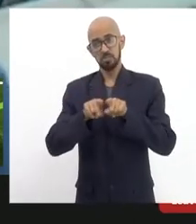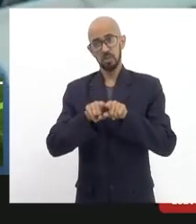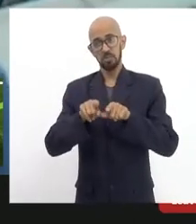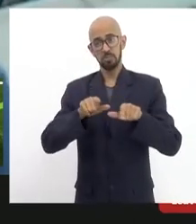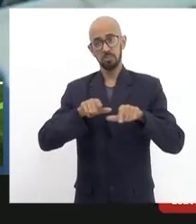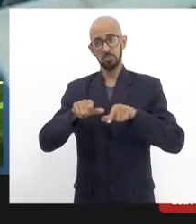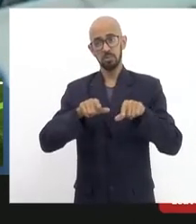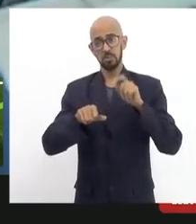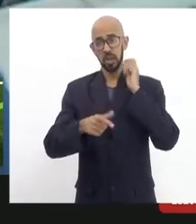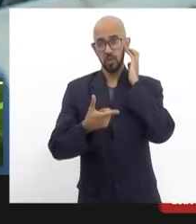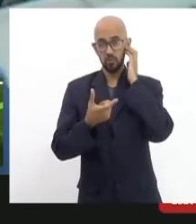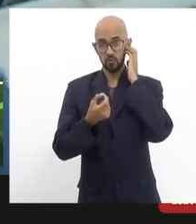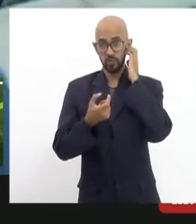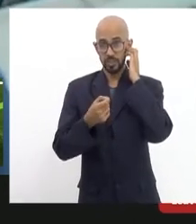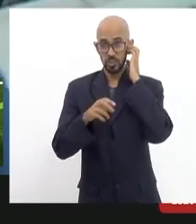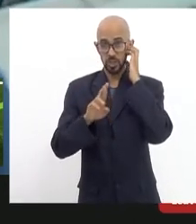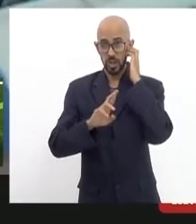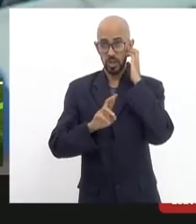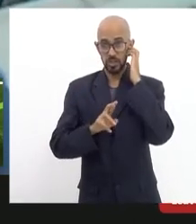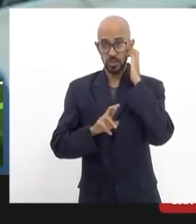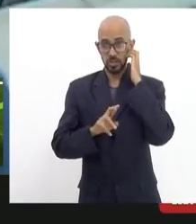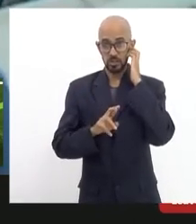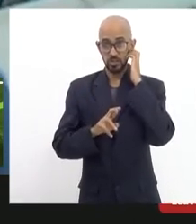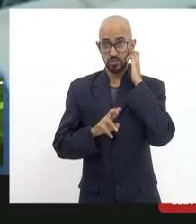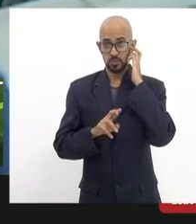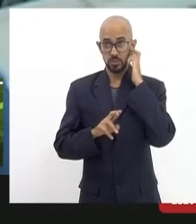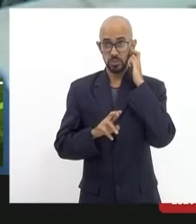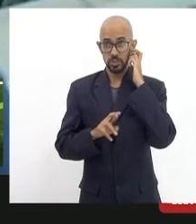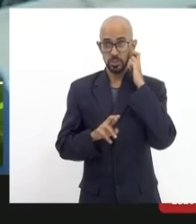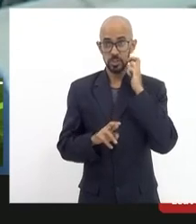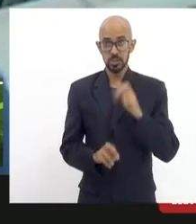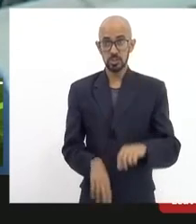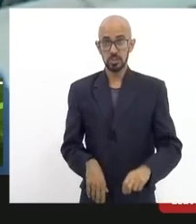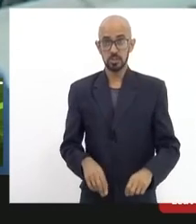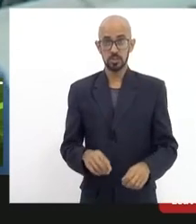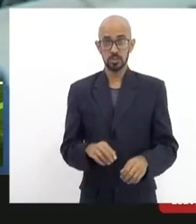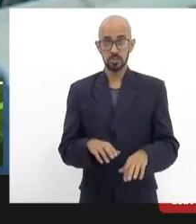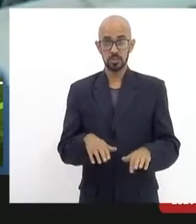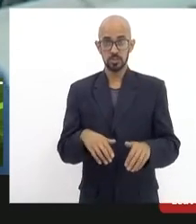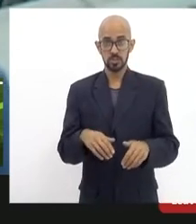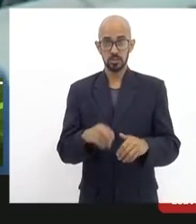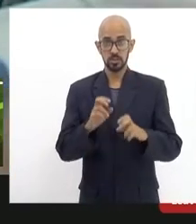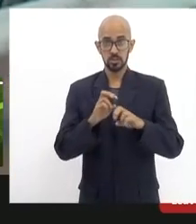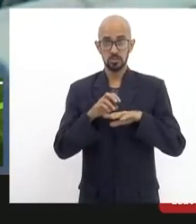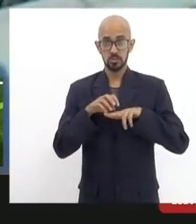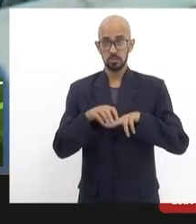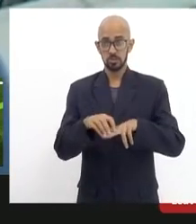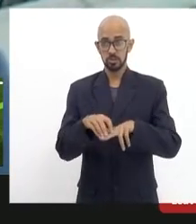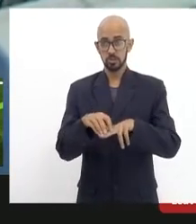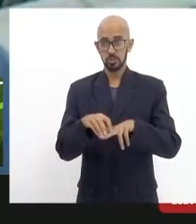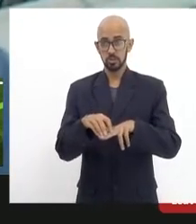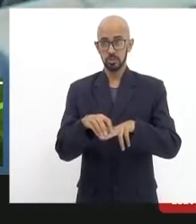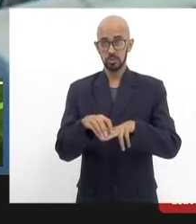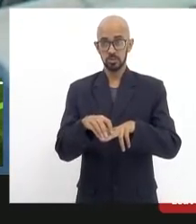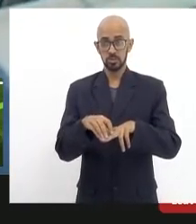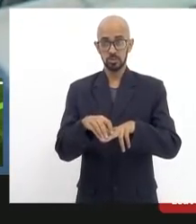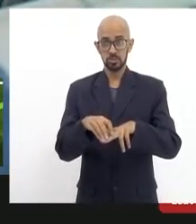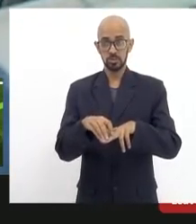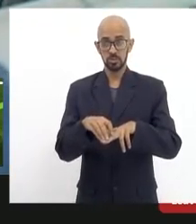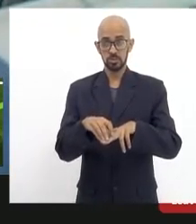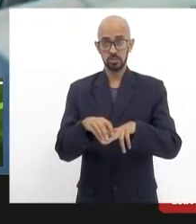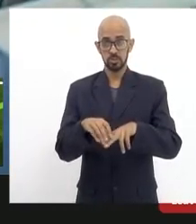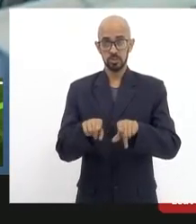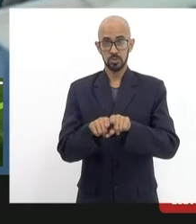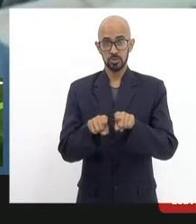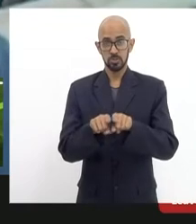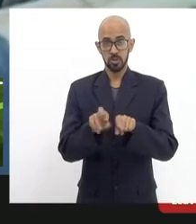reais uma pessoa que não mora em Santa Tereza teria que pagar 20 reais pelo bonde do outro lado deixou esse ramal